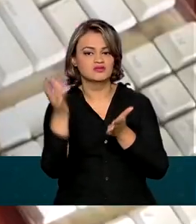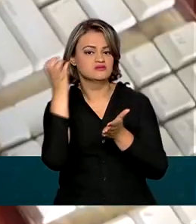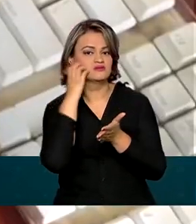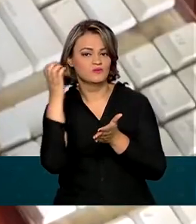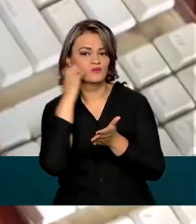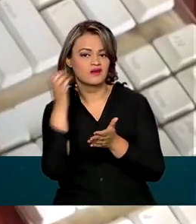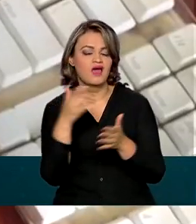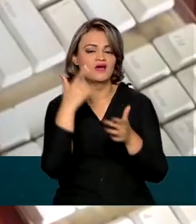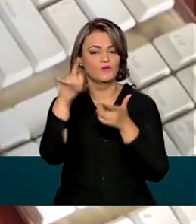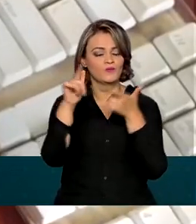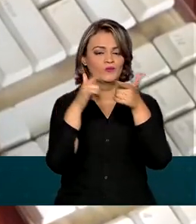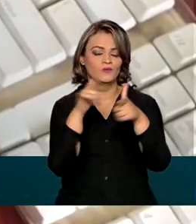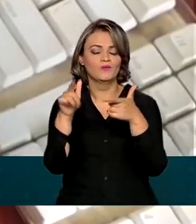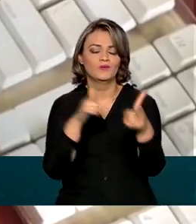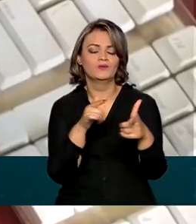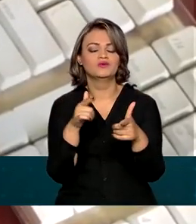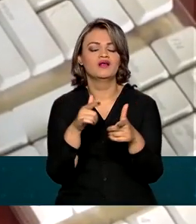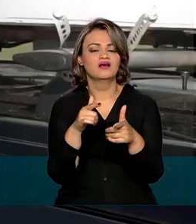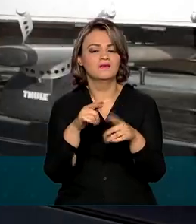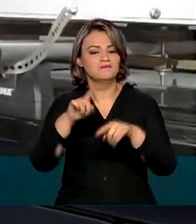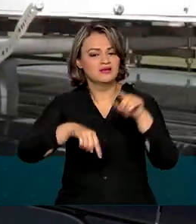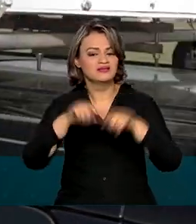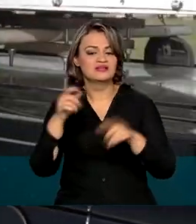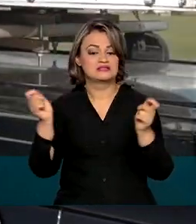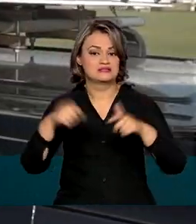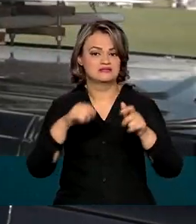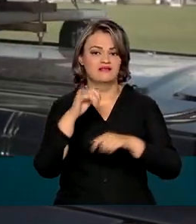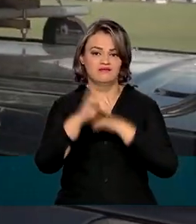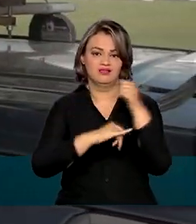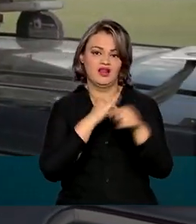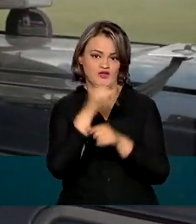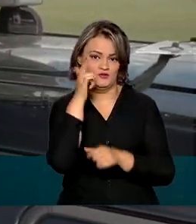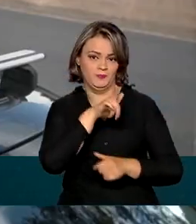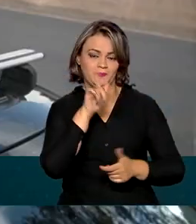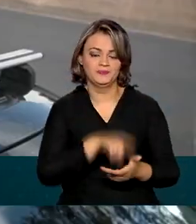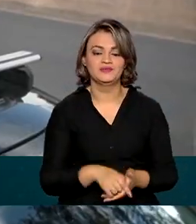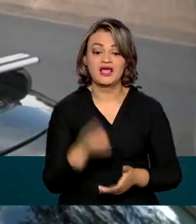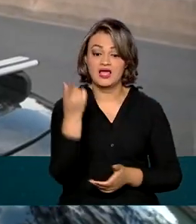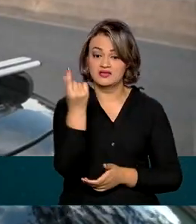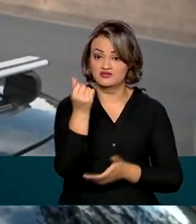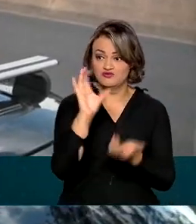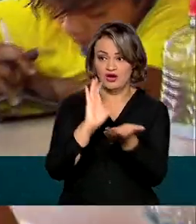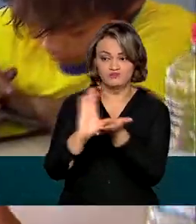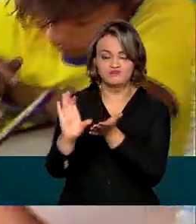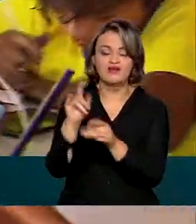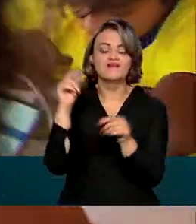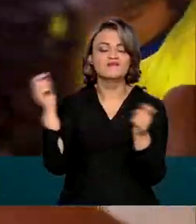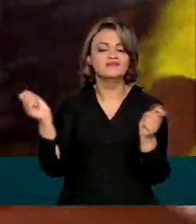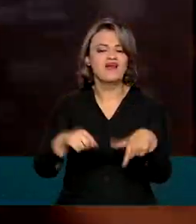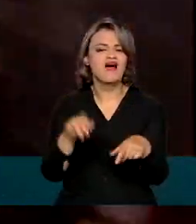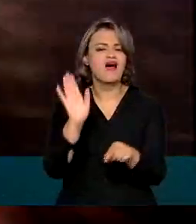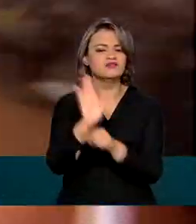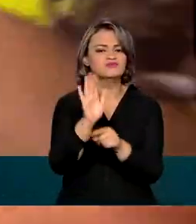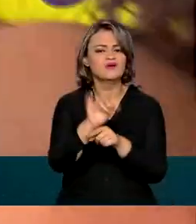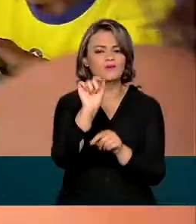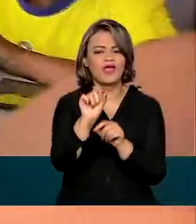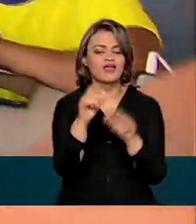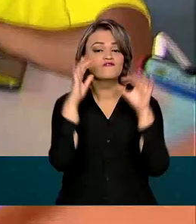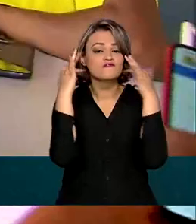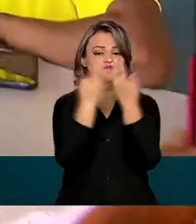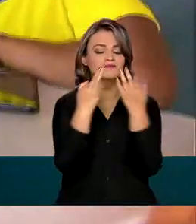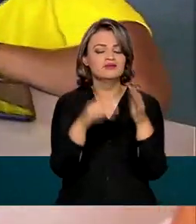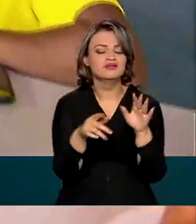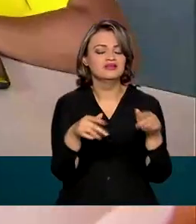e pacotes de dados e aparelhos de conexão. Esse recurso também vai favorecer famílias de